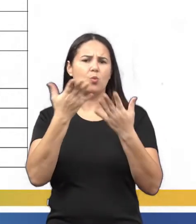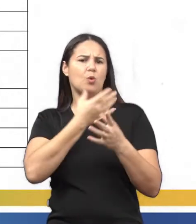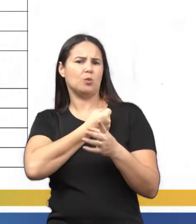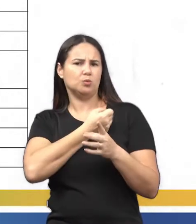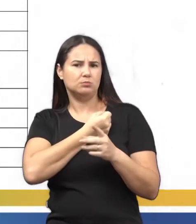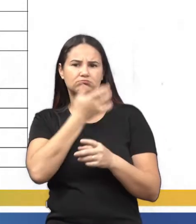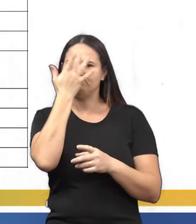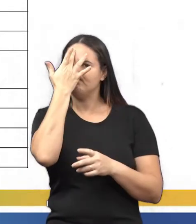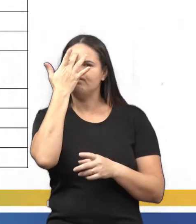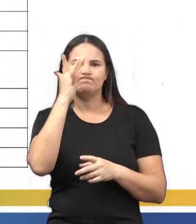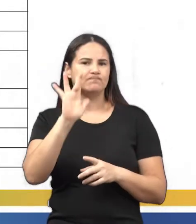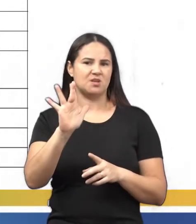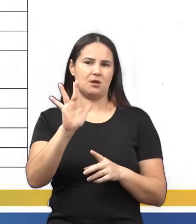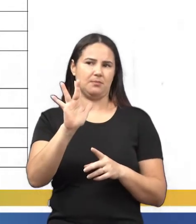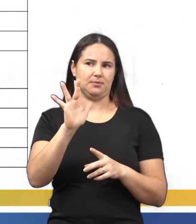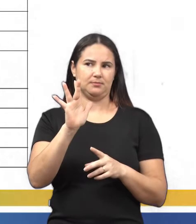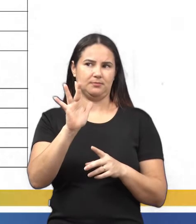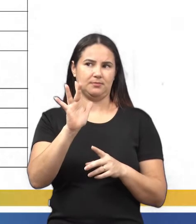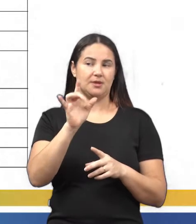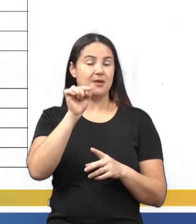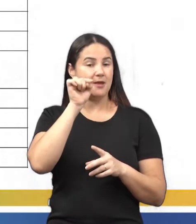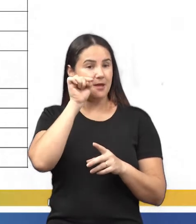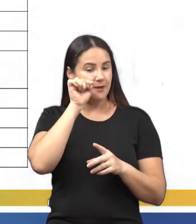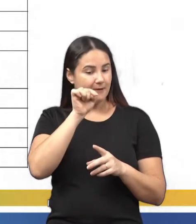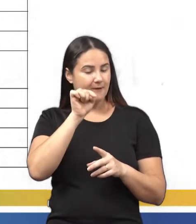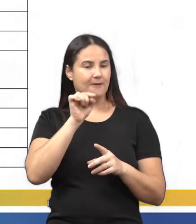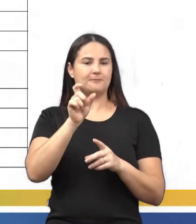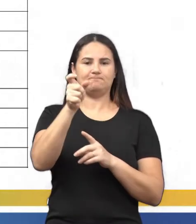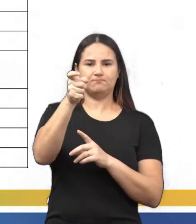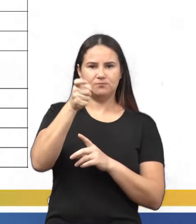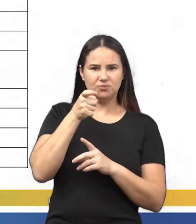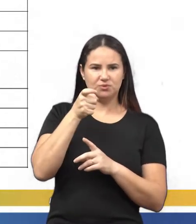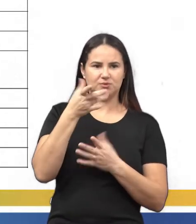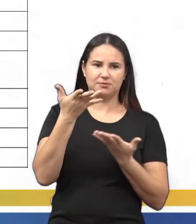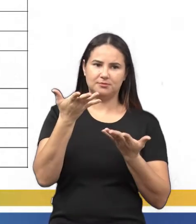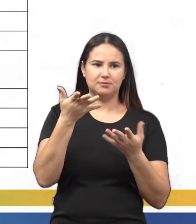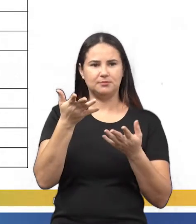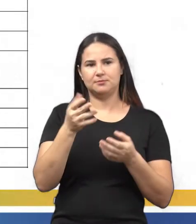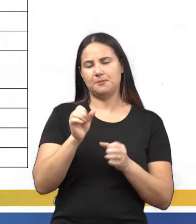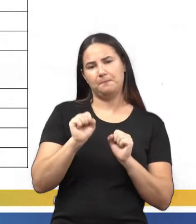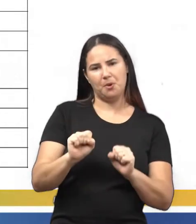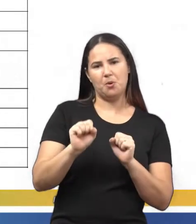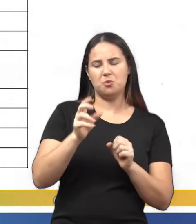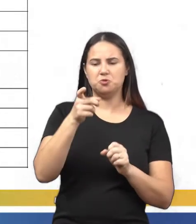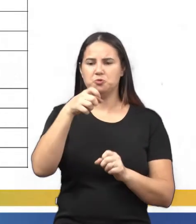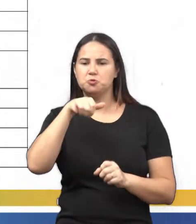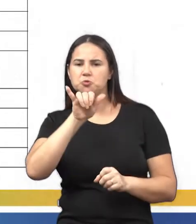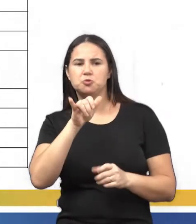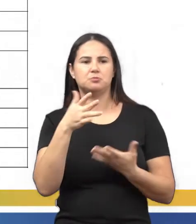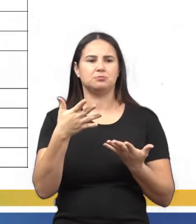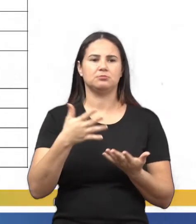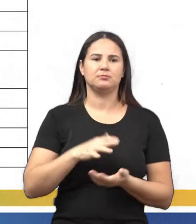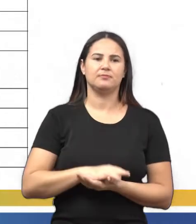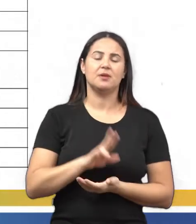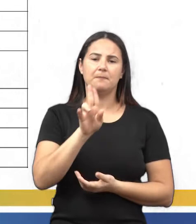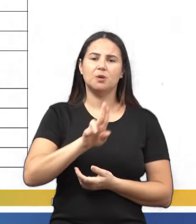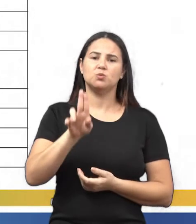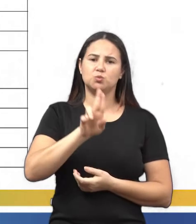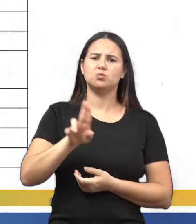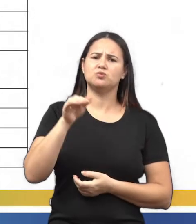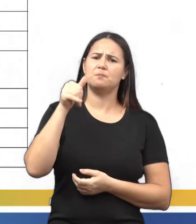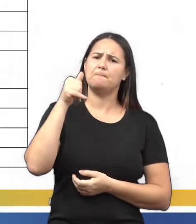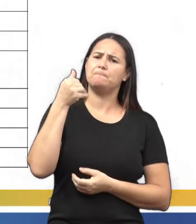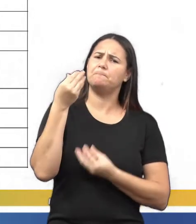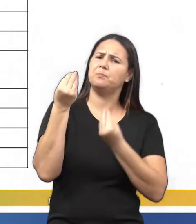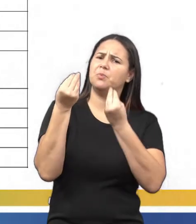É duas vezes. Um número, como a gente não sabe, é qualquer elétrica que a pode colocar. Mas o mais usado é o x,